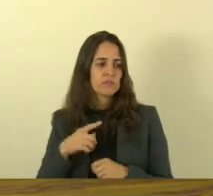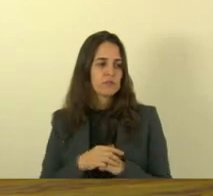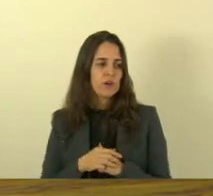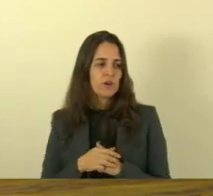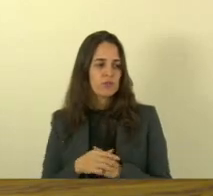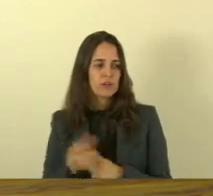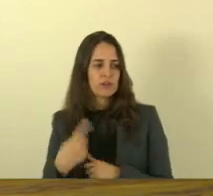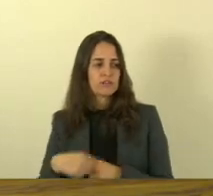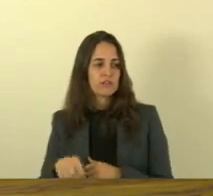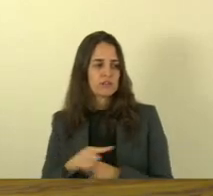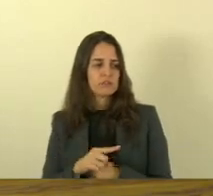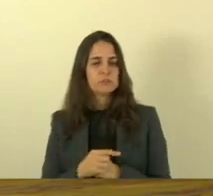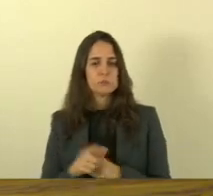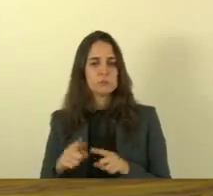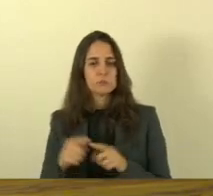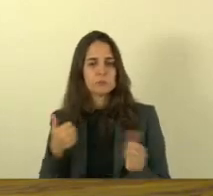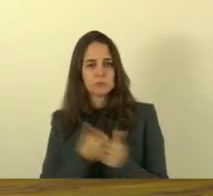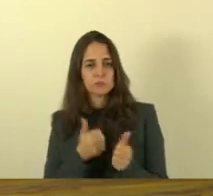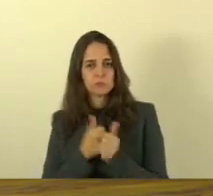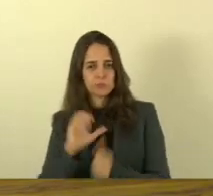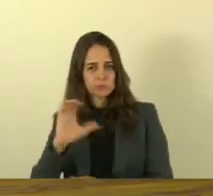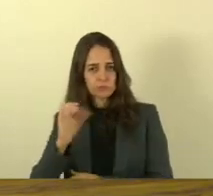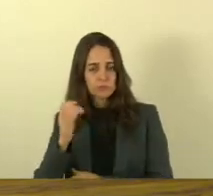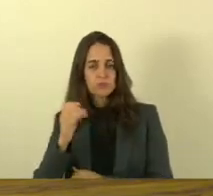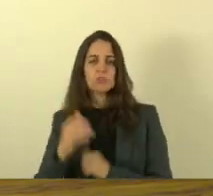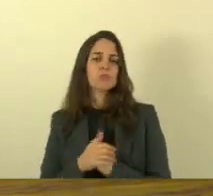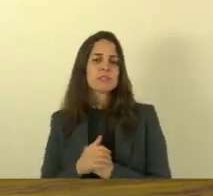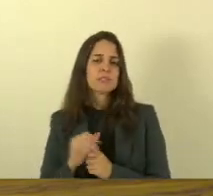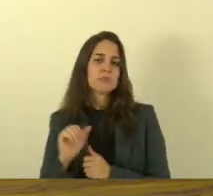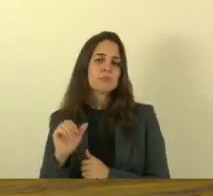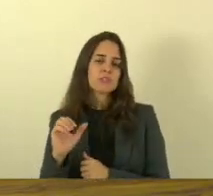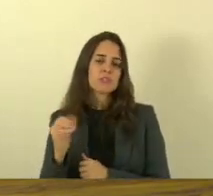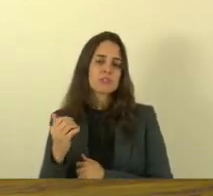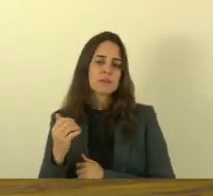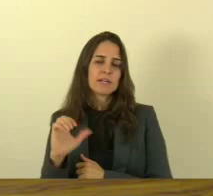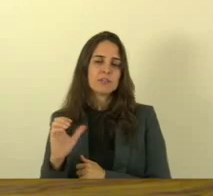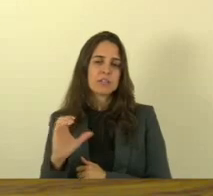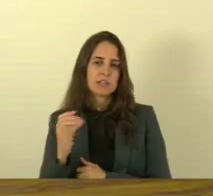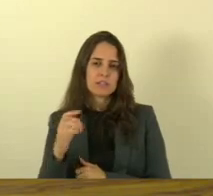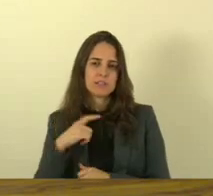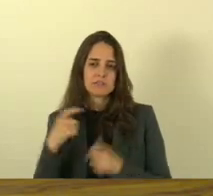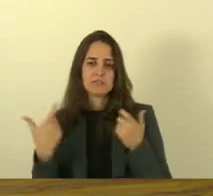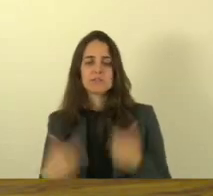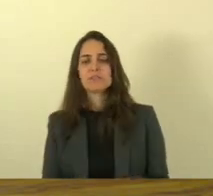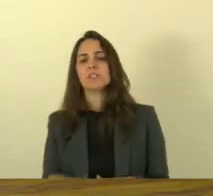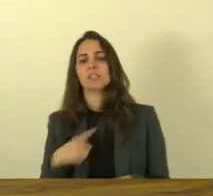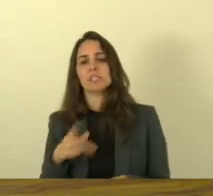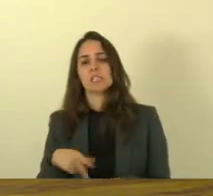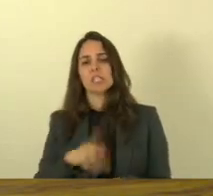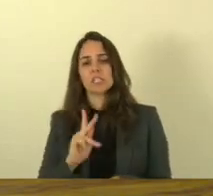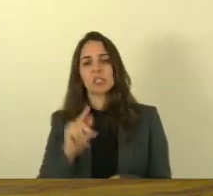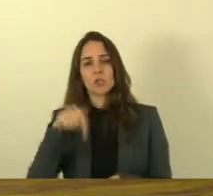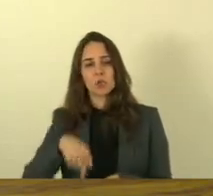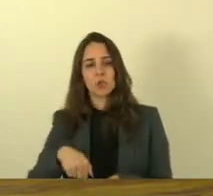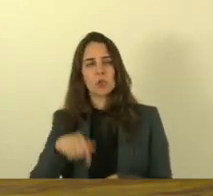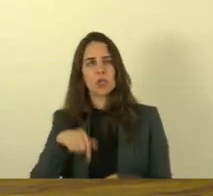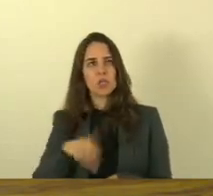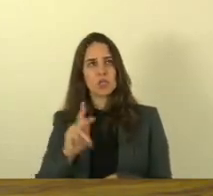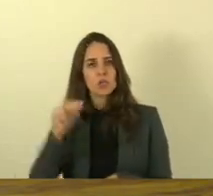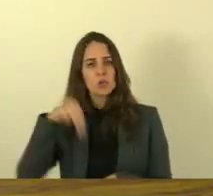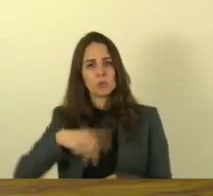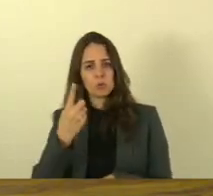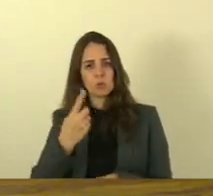Cariacica bem próximo onde é a estação ferroviária o chamado quilômetro 1 da ferrovia